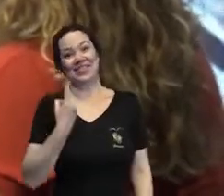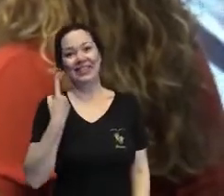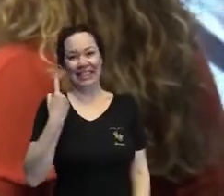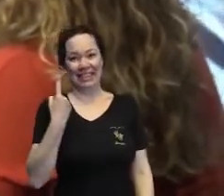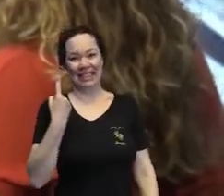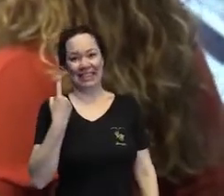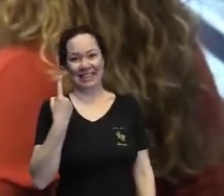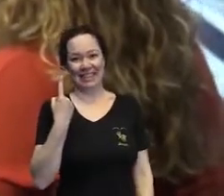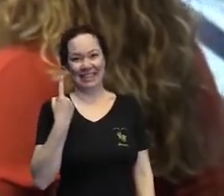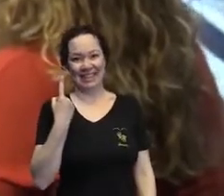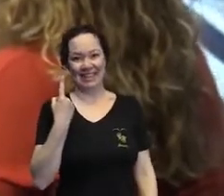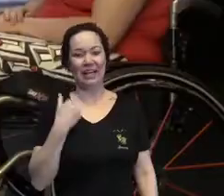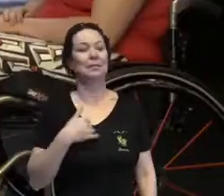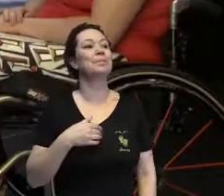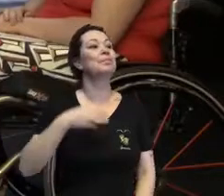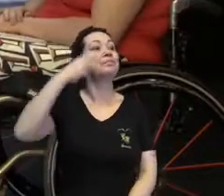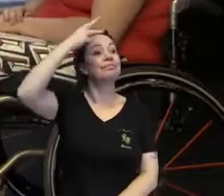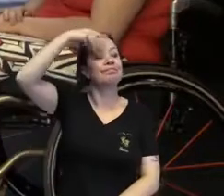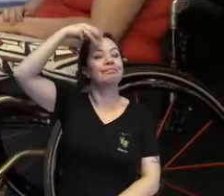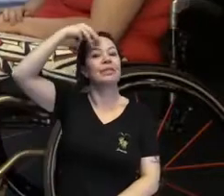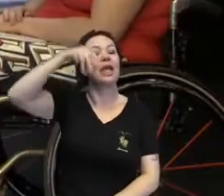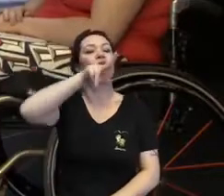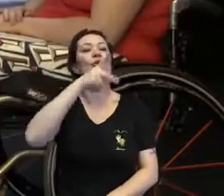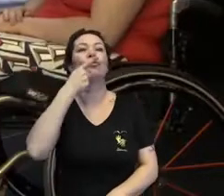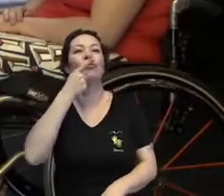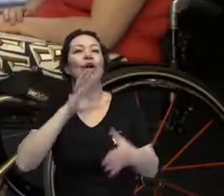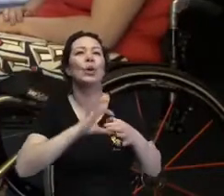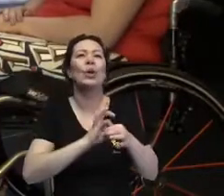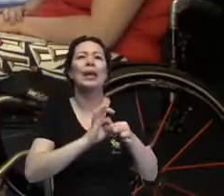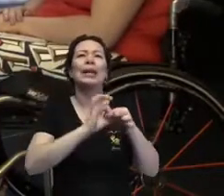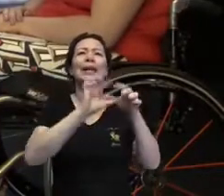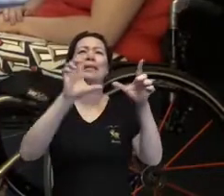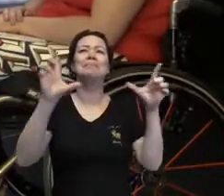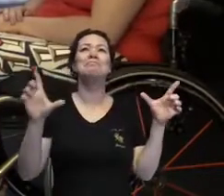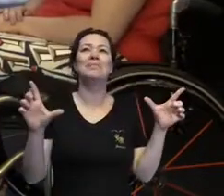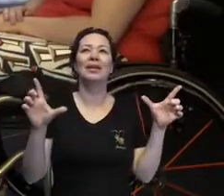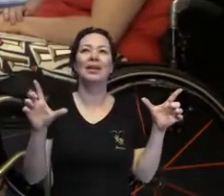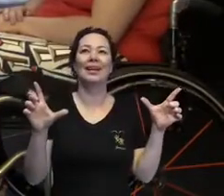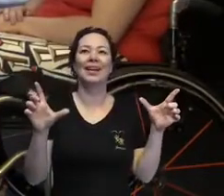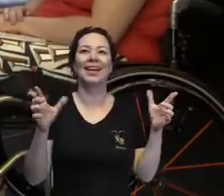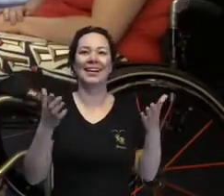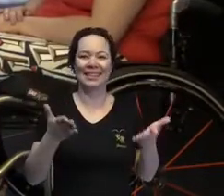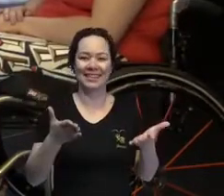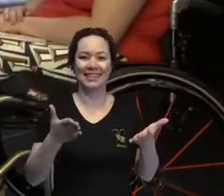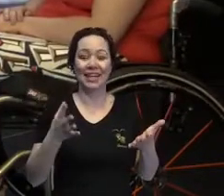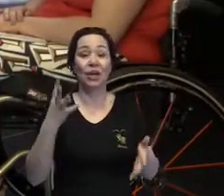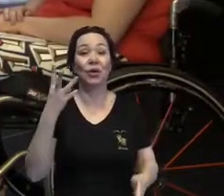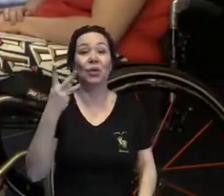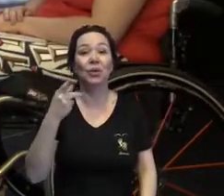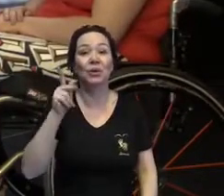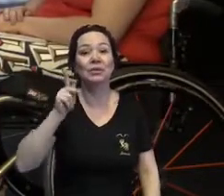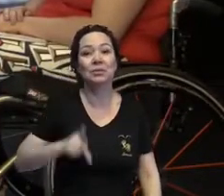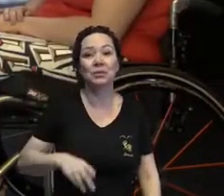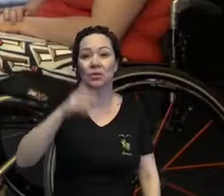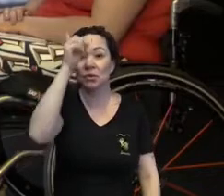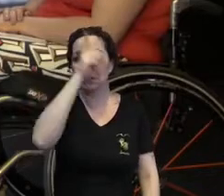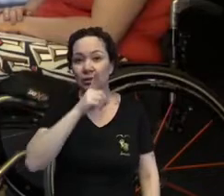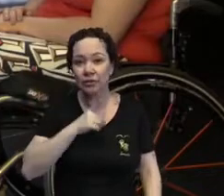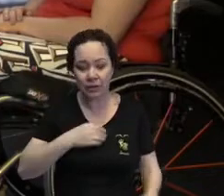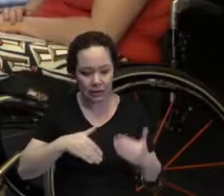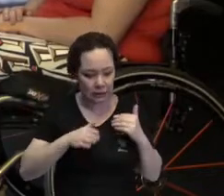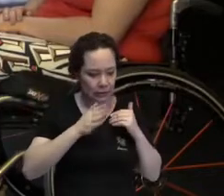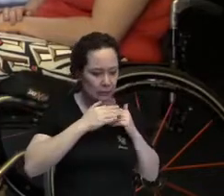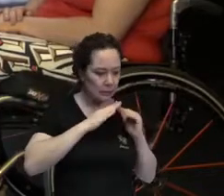Total. Você falou de liberdade, né, Mariana? Quantas pessoas com deficiência não saem de casa por